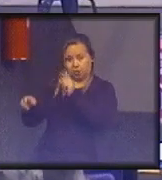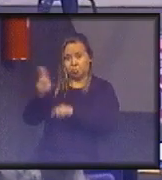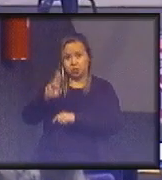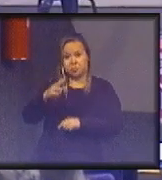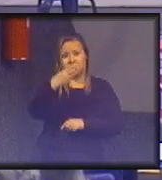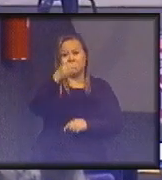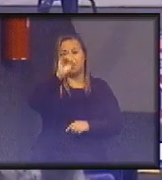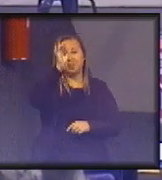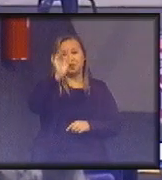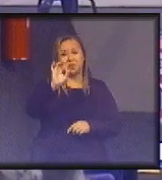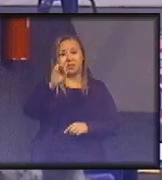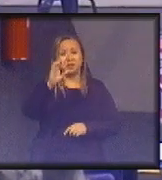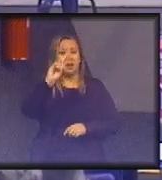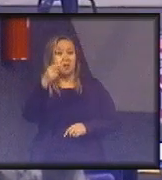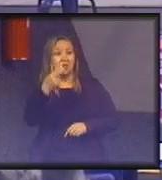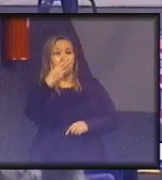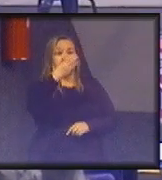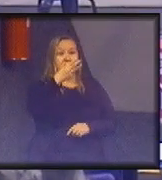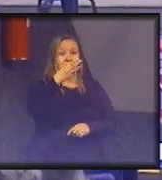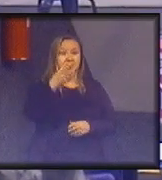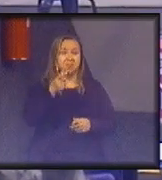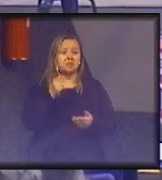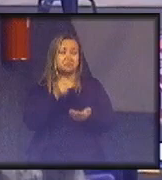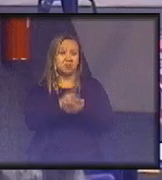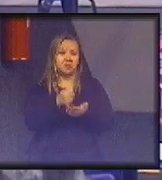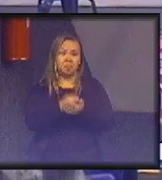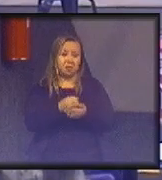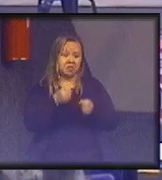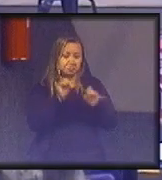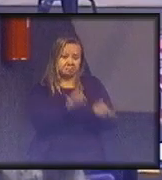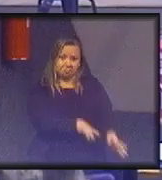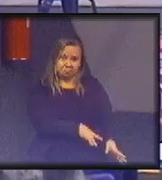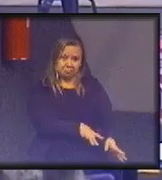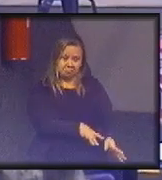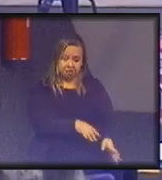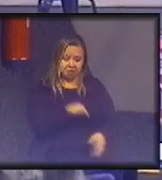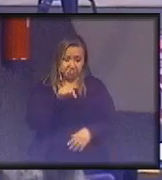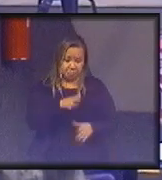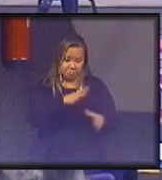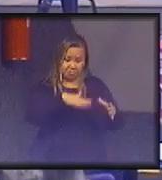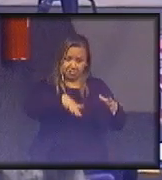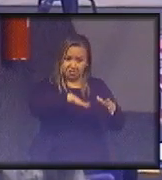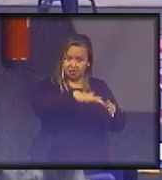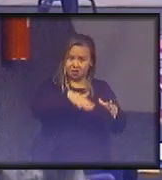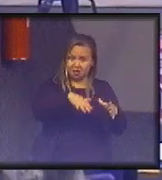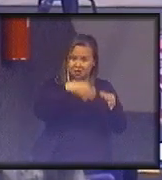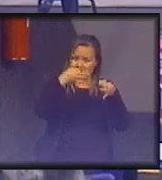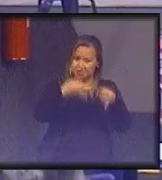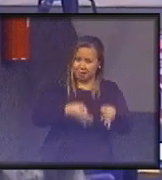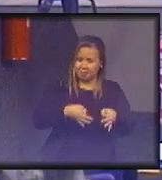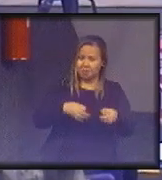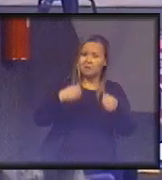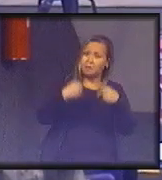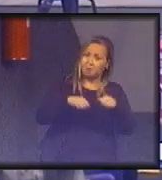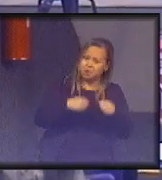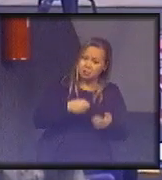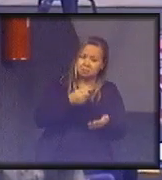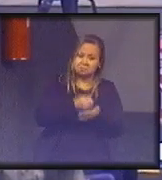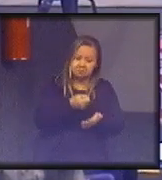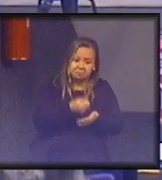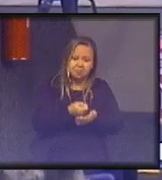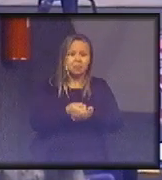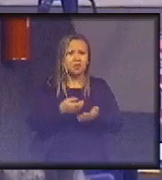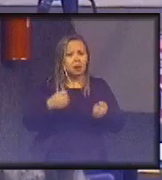% daquilo que é comprado e desperdiçado. Então, essa é uma área que, certamente, deveria se dedicar tempo